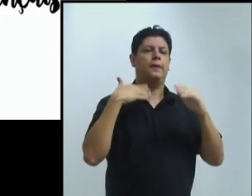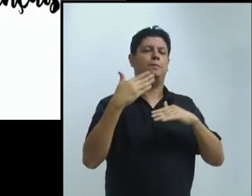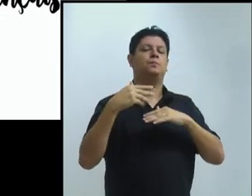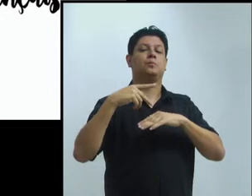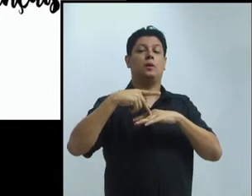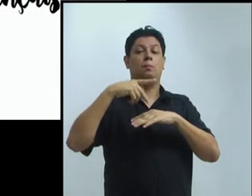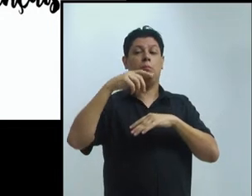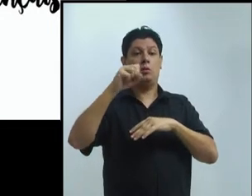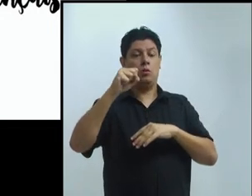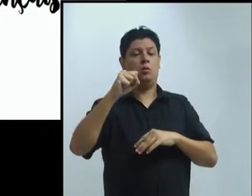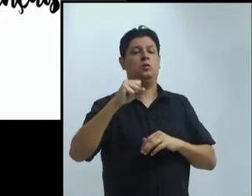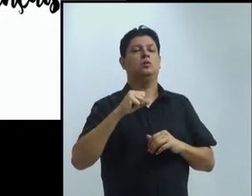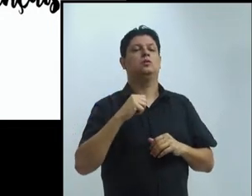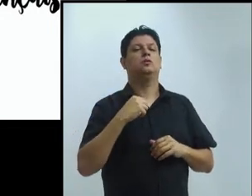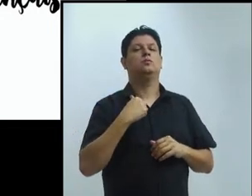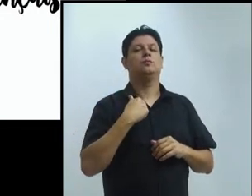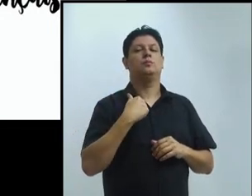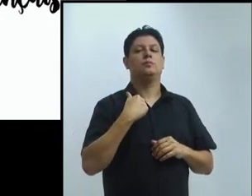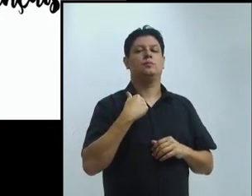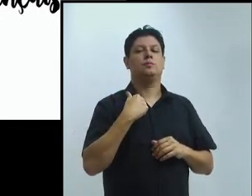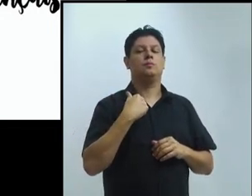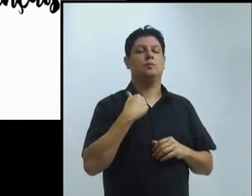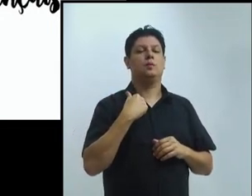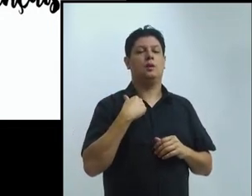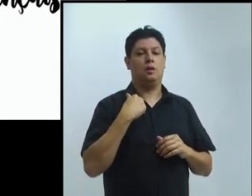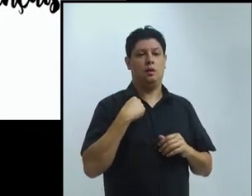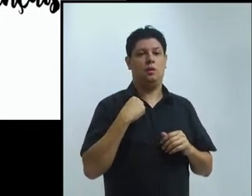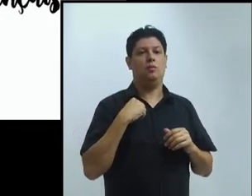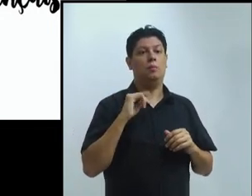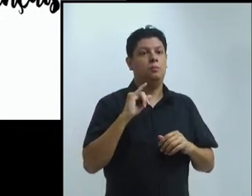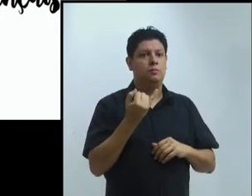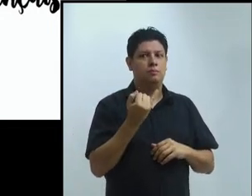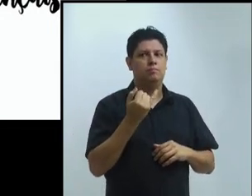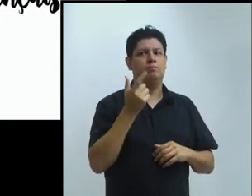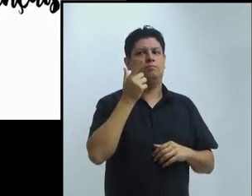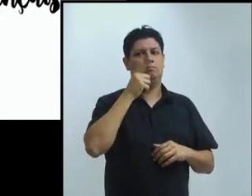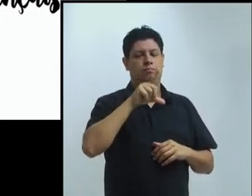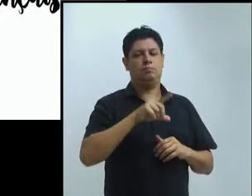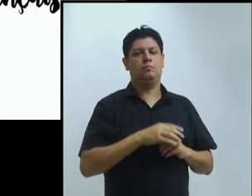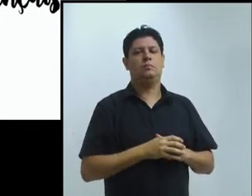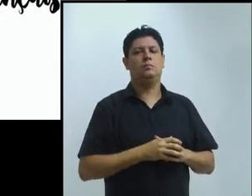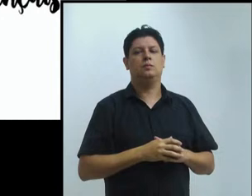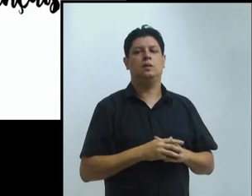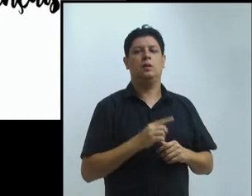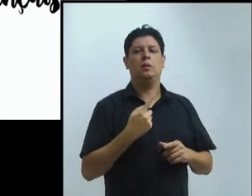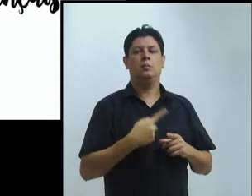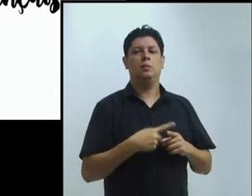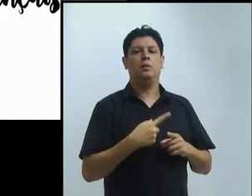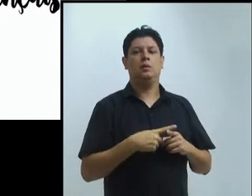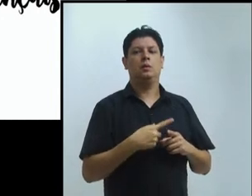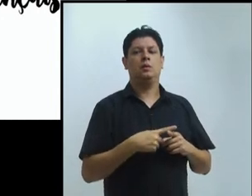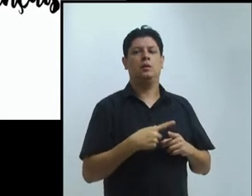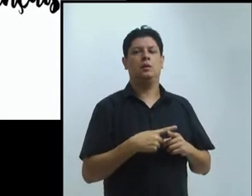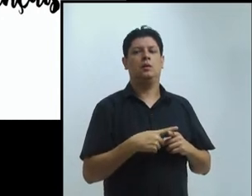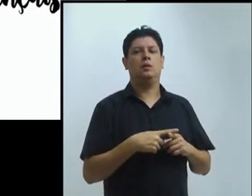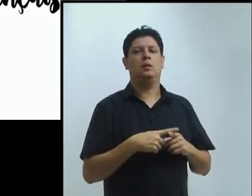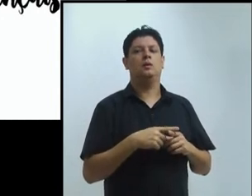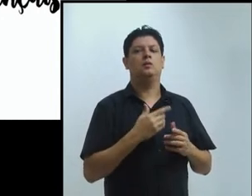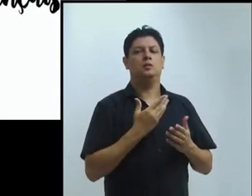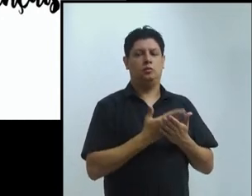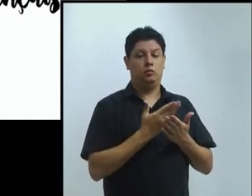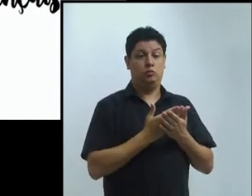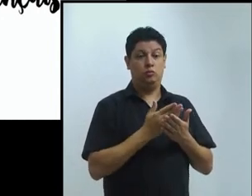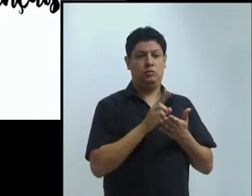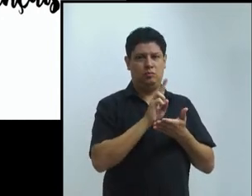mosaico de enriquecimento acadêmico e cultural. E eu diria também social. Mas, quando eu